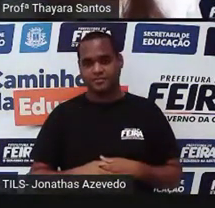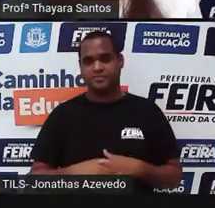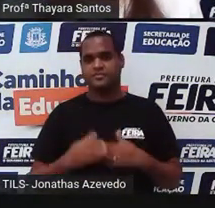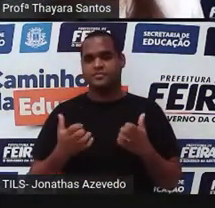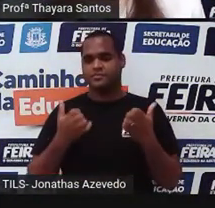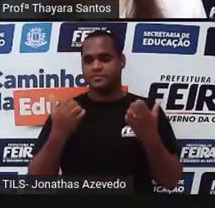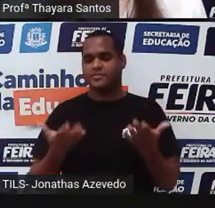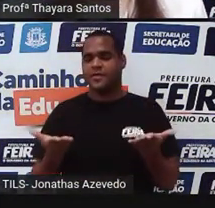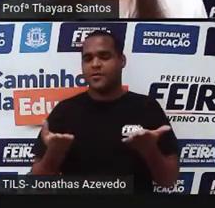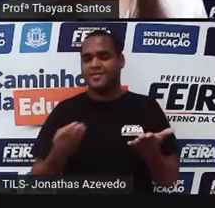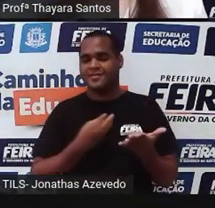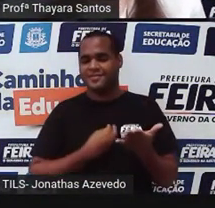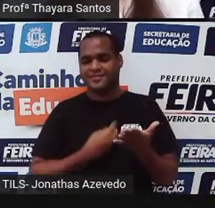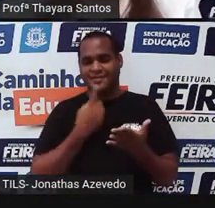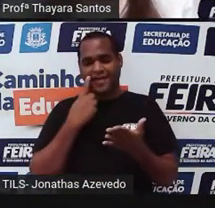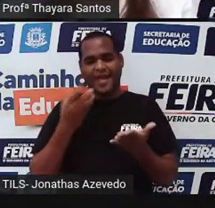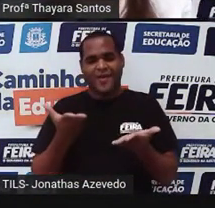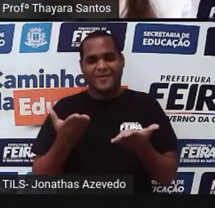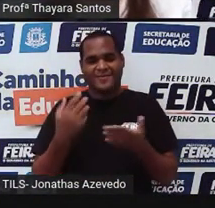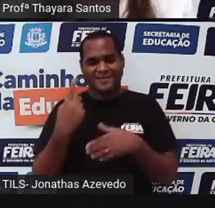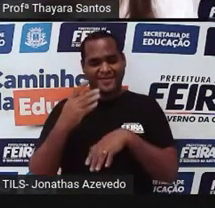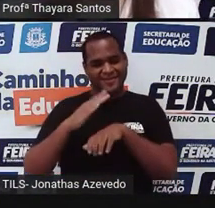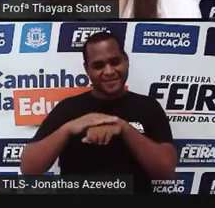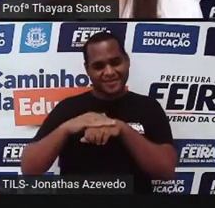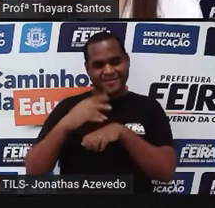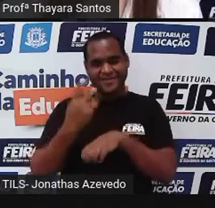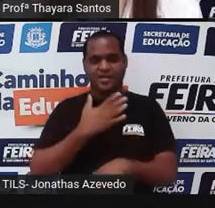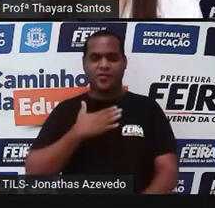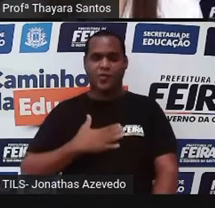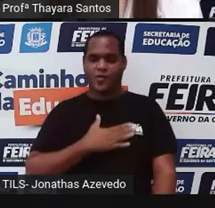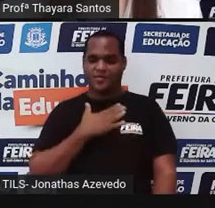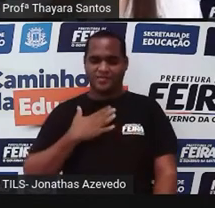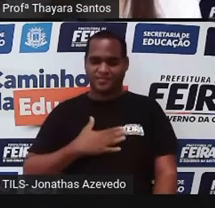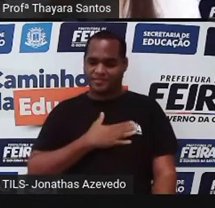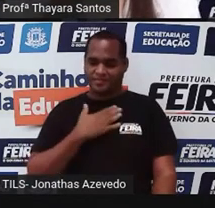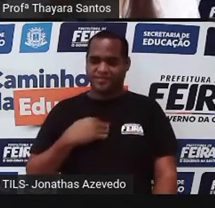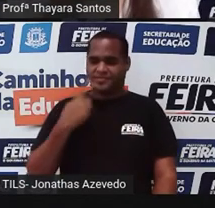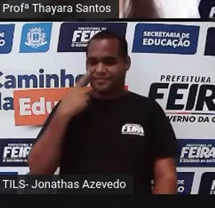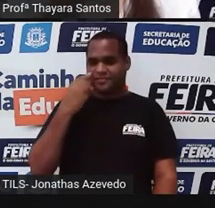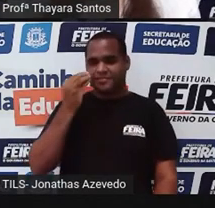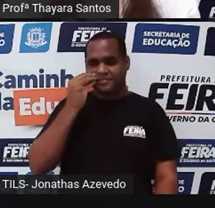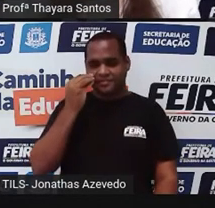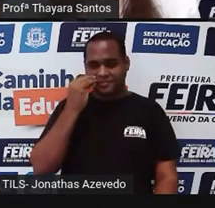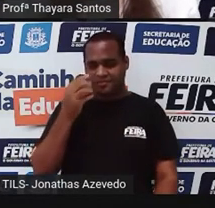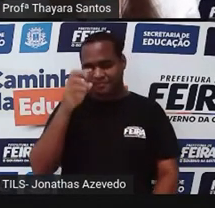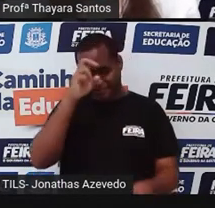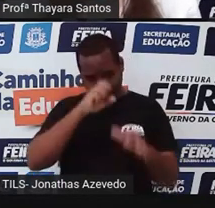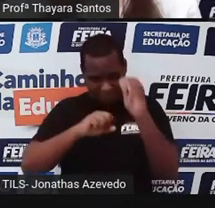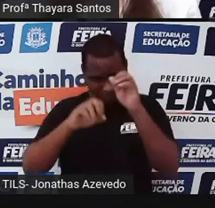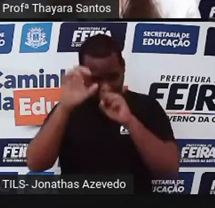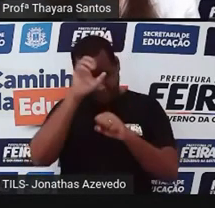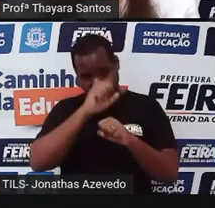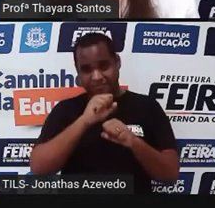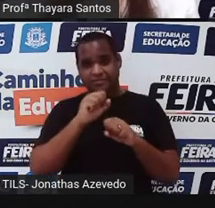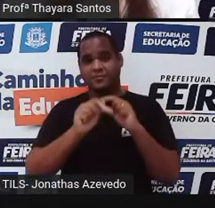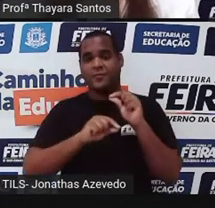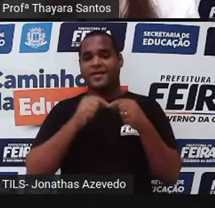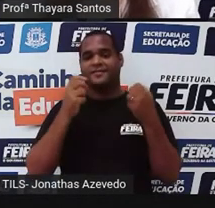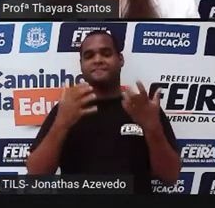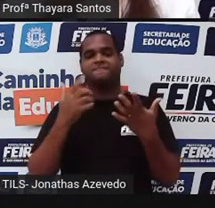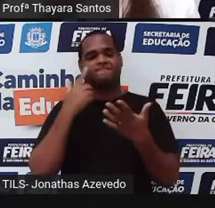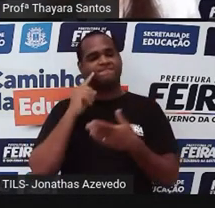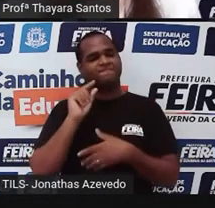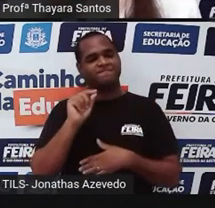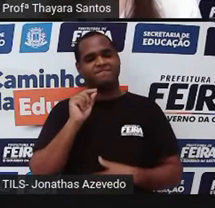Agora, chegou a hora que eu sei que vocês mais gostam do outro lado, que é a hora que a gente vai testar o que aprendeu até aqui. E para isso,